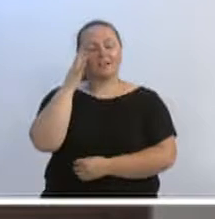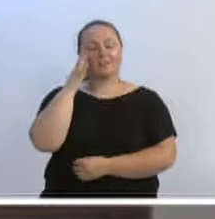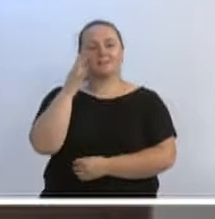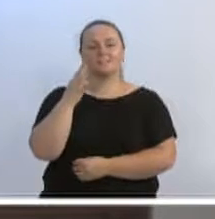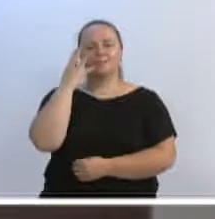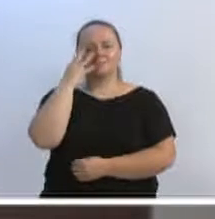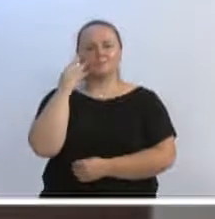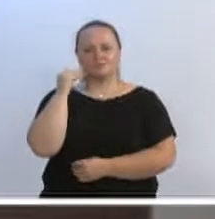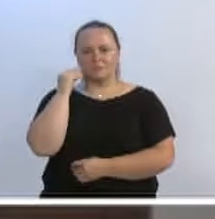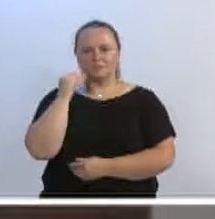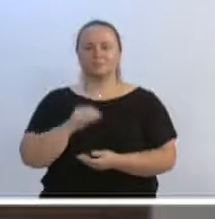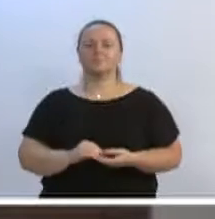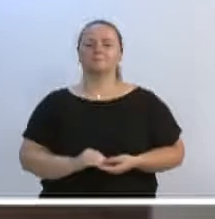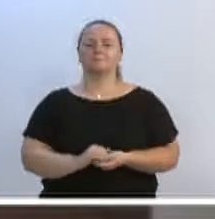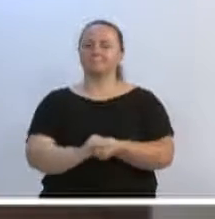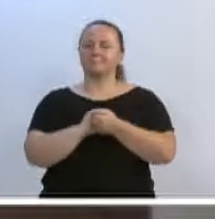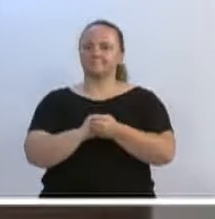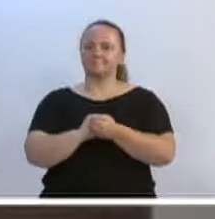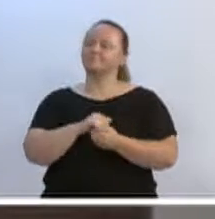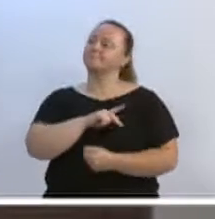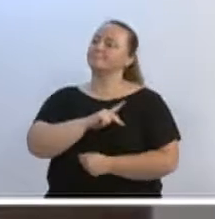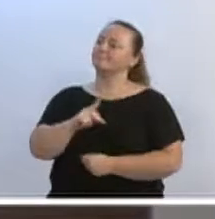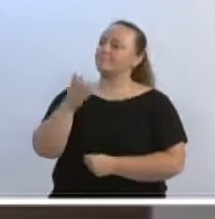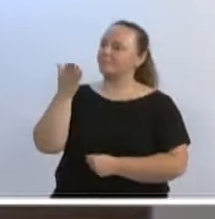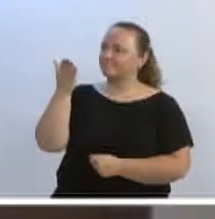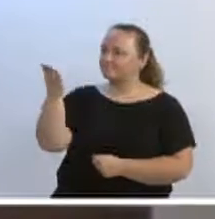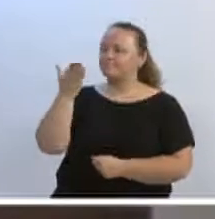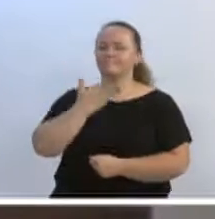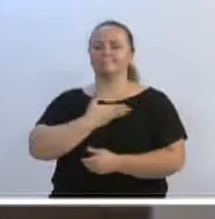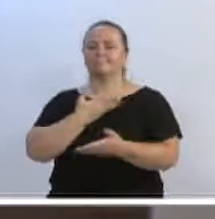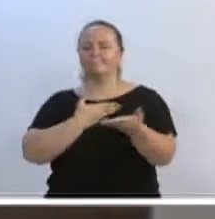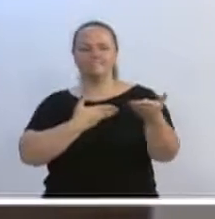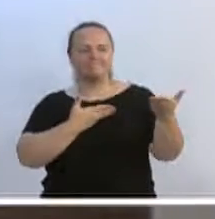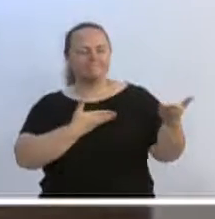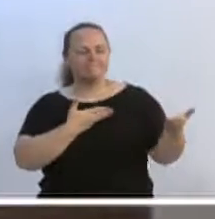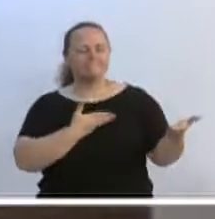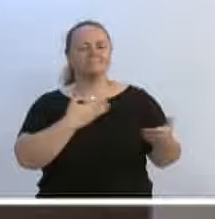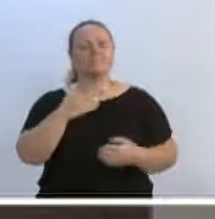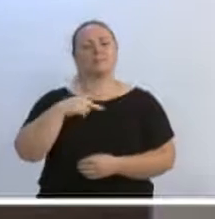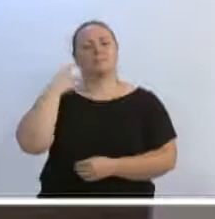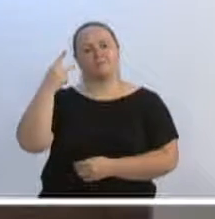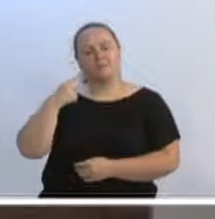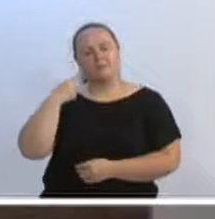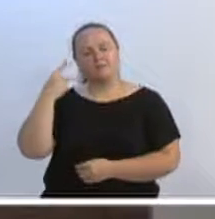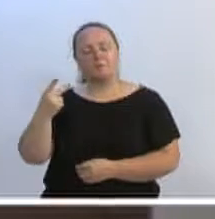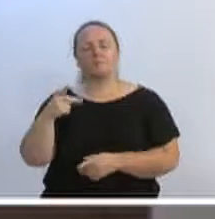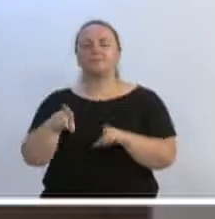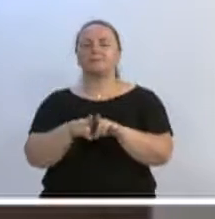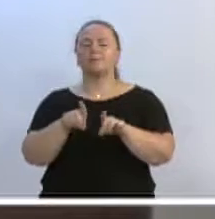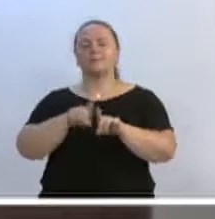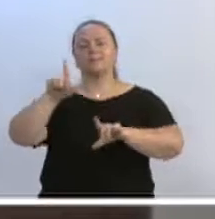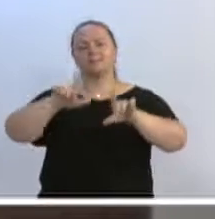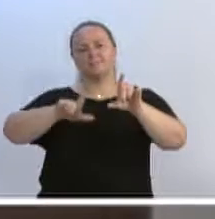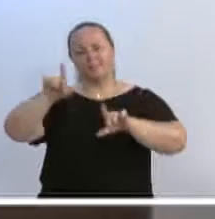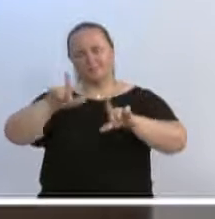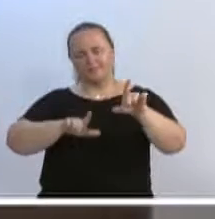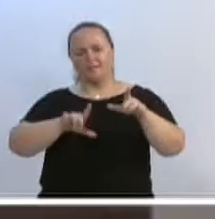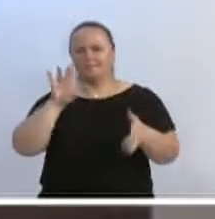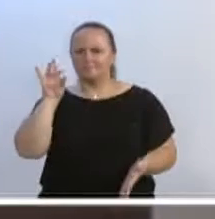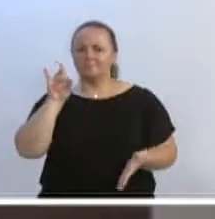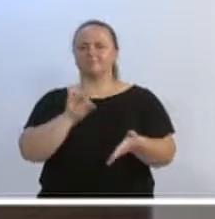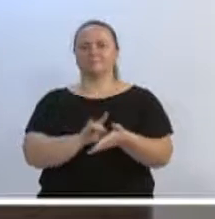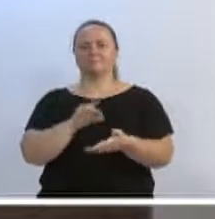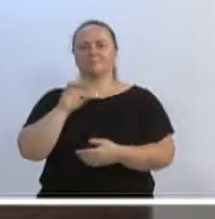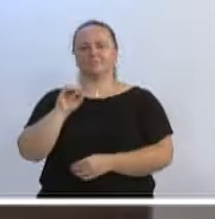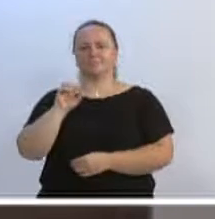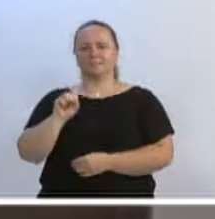Cumprimento o presidente desta casa, colegas vereadores, amigos que nos acompanham na TVL. Quero aproveitar e realmente cumprimentar também o doutor